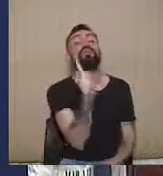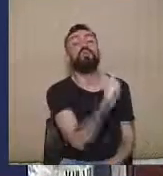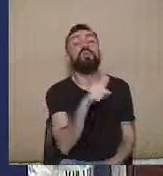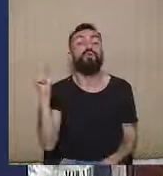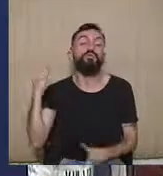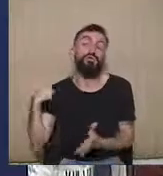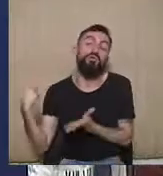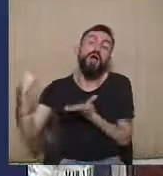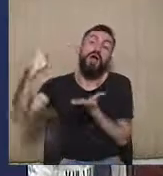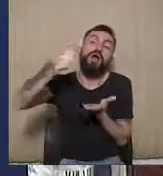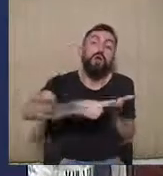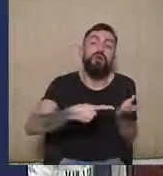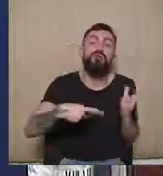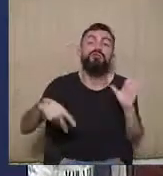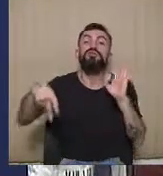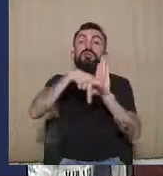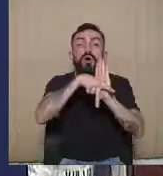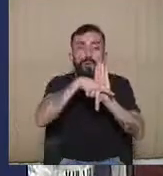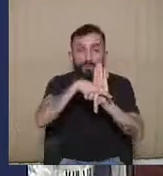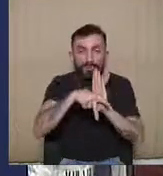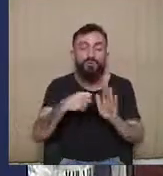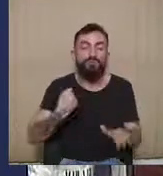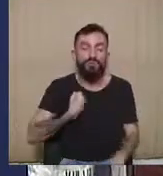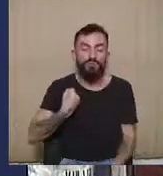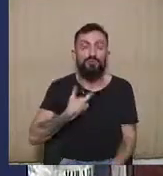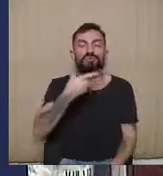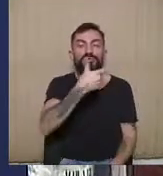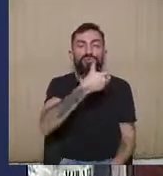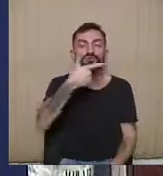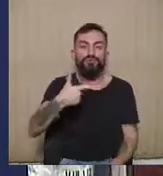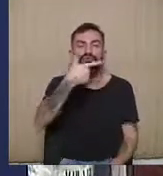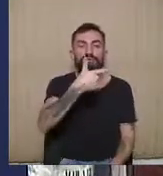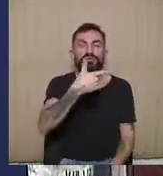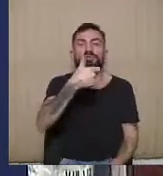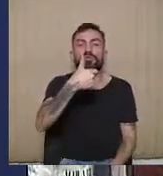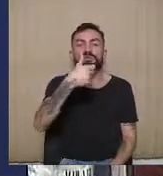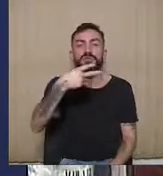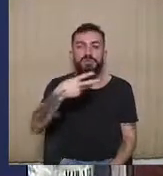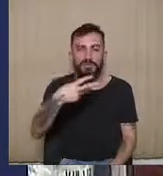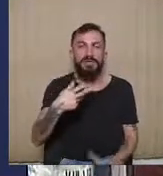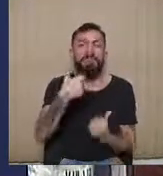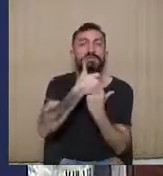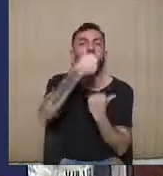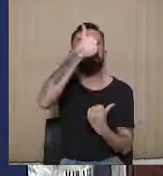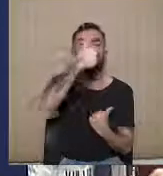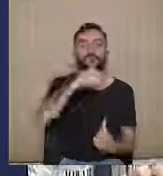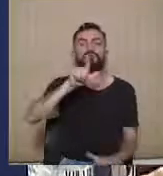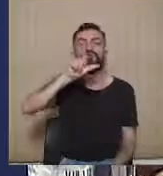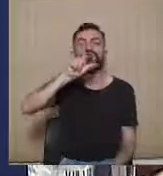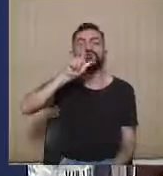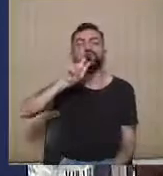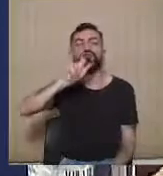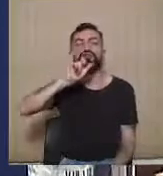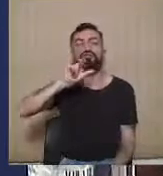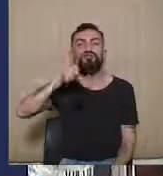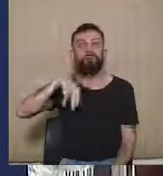acórdão do RESP 22-213, do ministro Gilson Dippe, 2014.